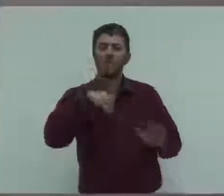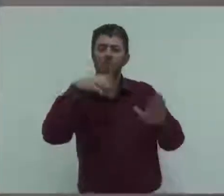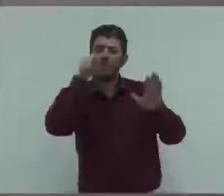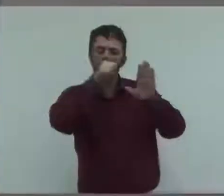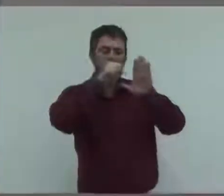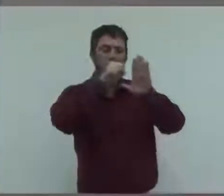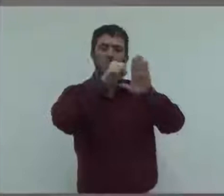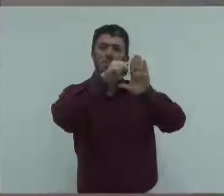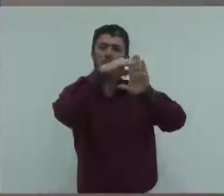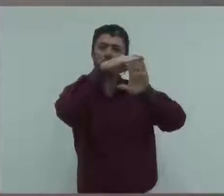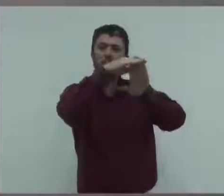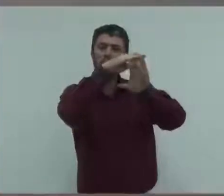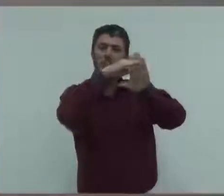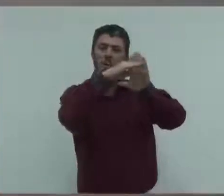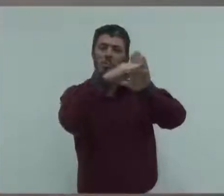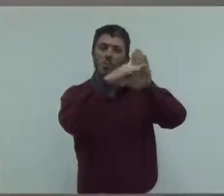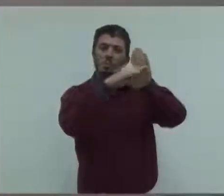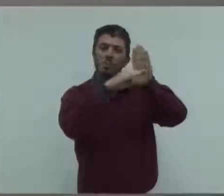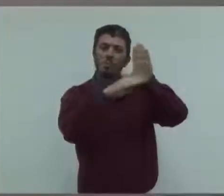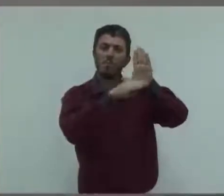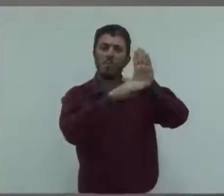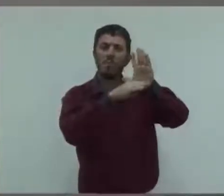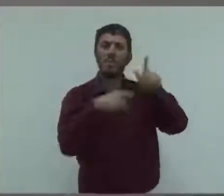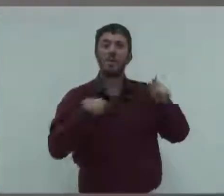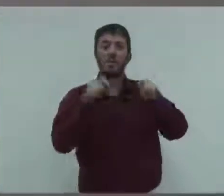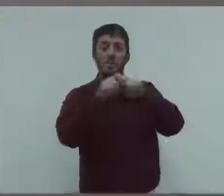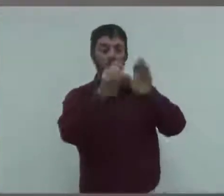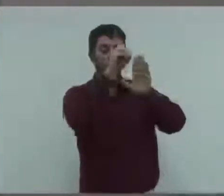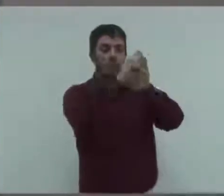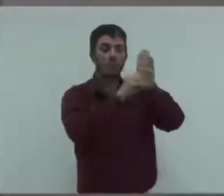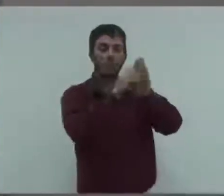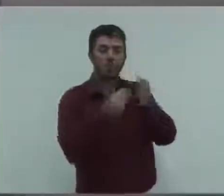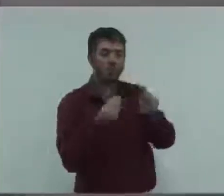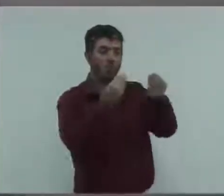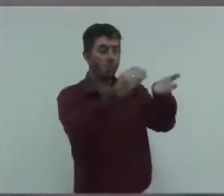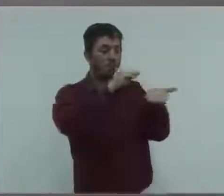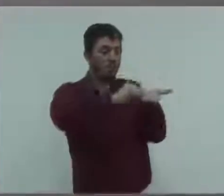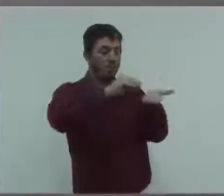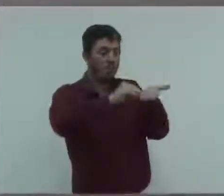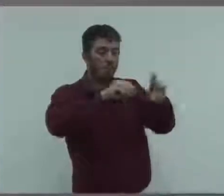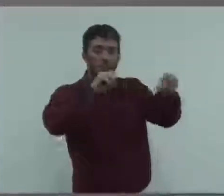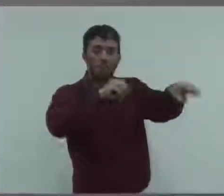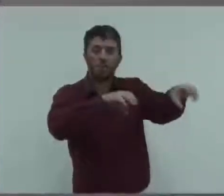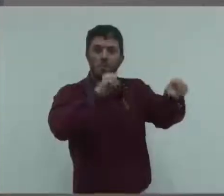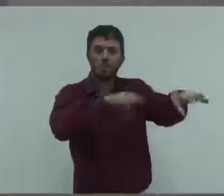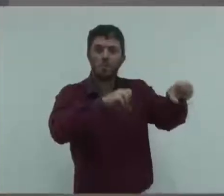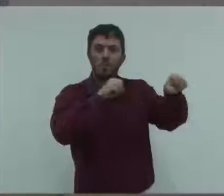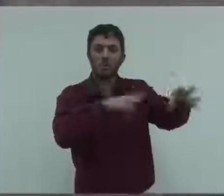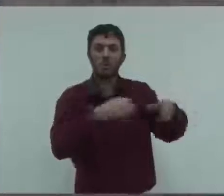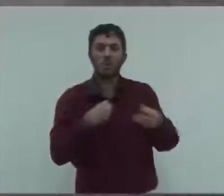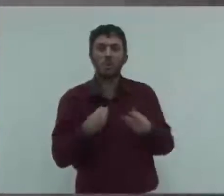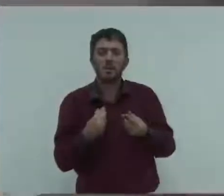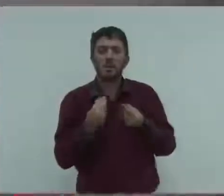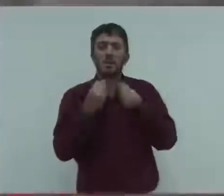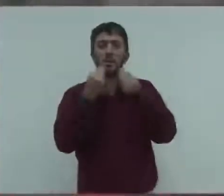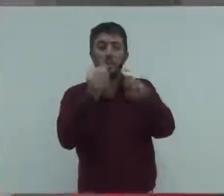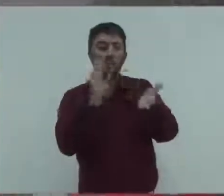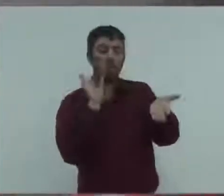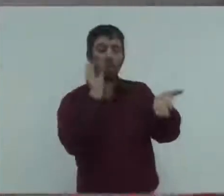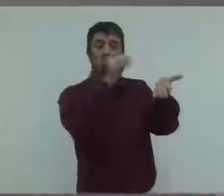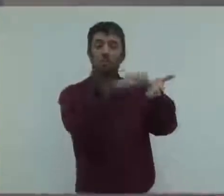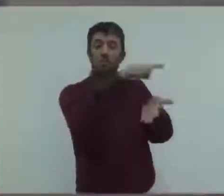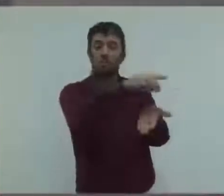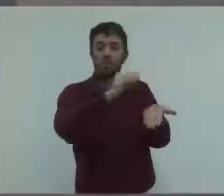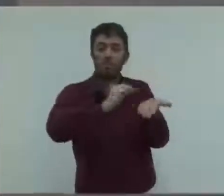Eu fiz um ofício ao secretário da Educação, semana passada, protocolamos na Secretaria da Educação,